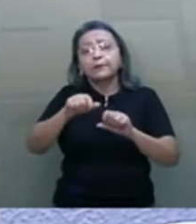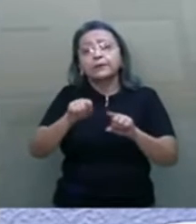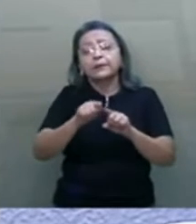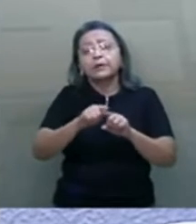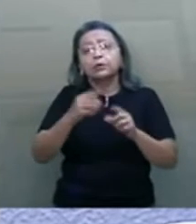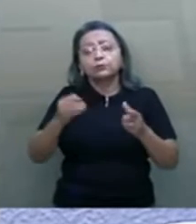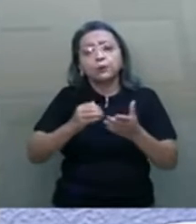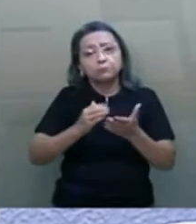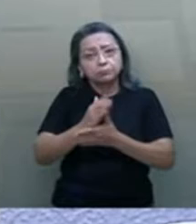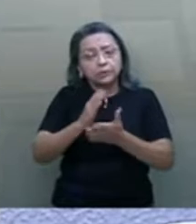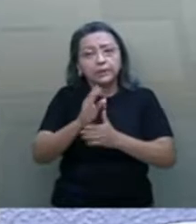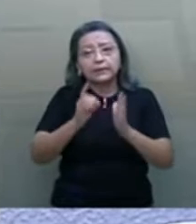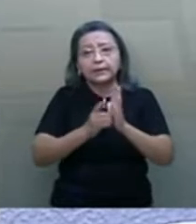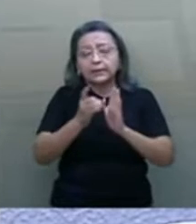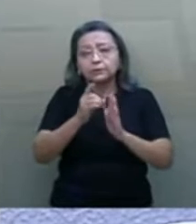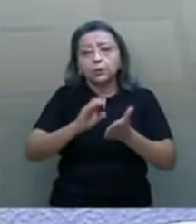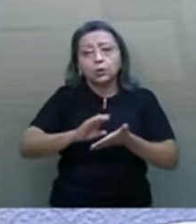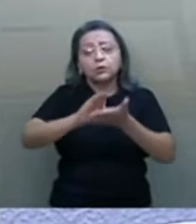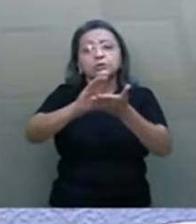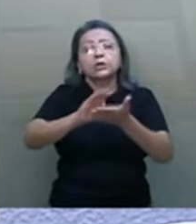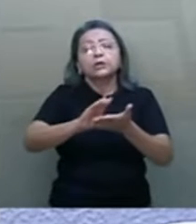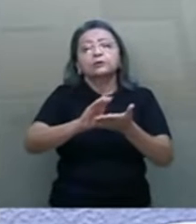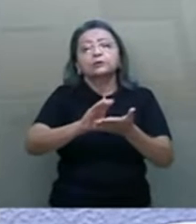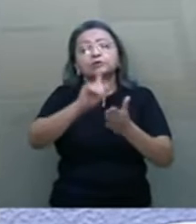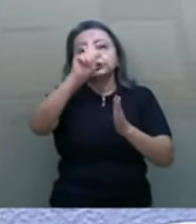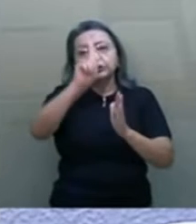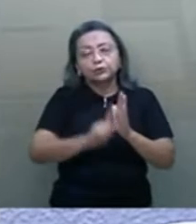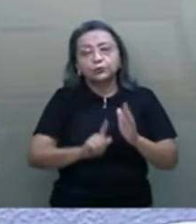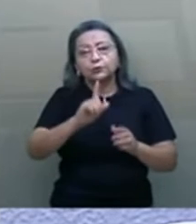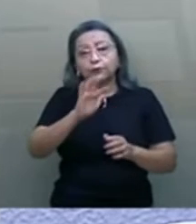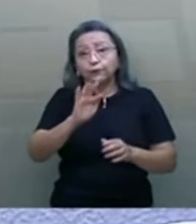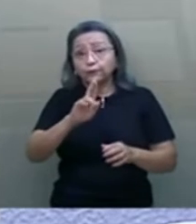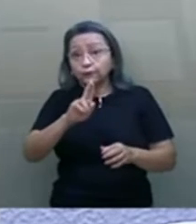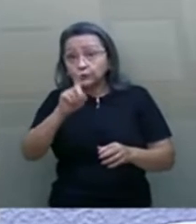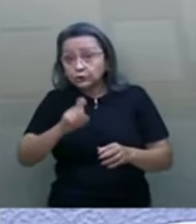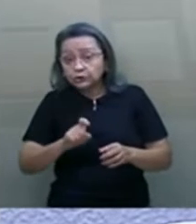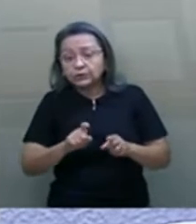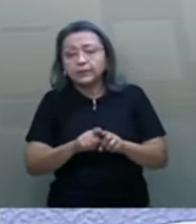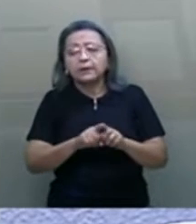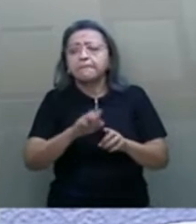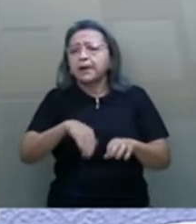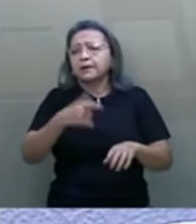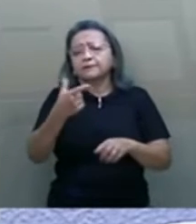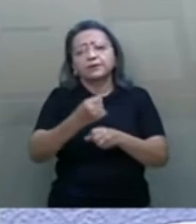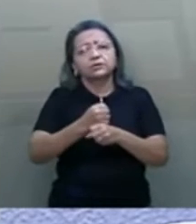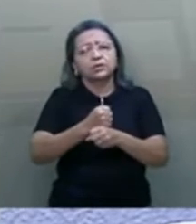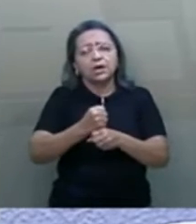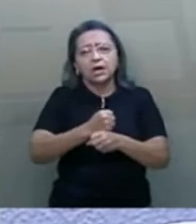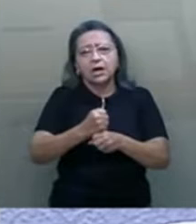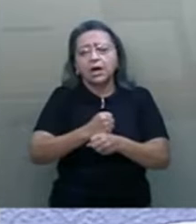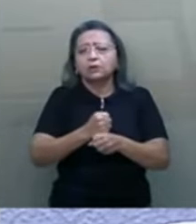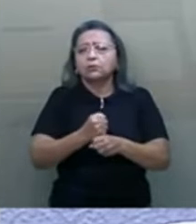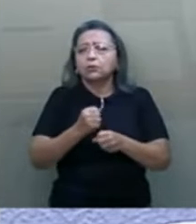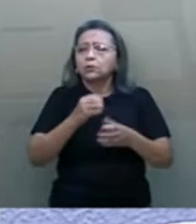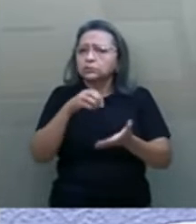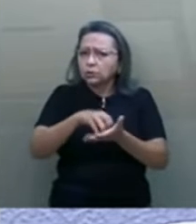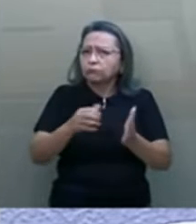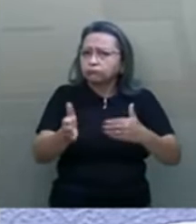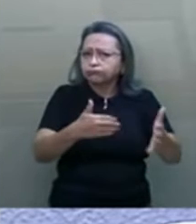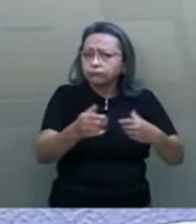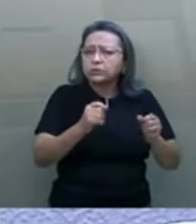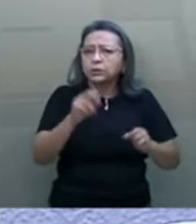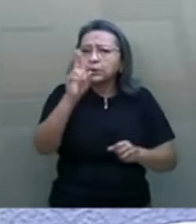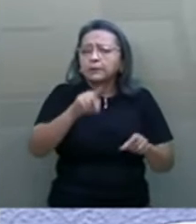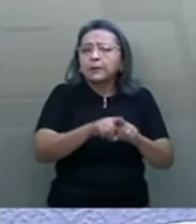foi publicado o decreto sobre o Conselho Gestor do FUSTE, um recurso que há mais de 20 anos vem sendo arrecadado pelo setor e que pode ser utilizado para